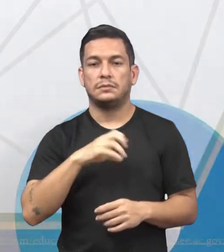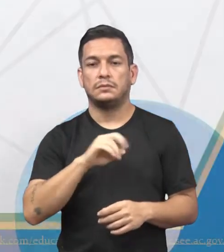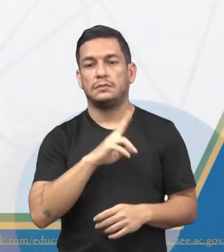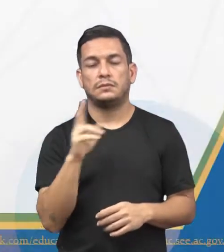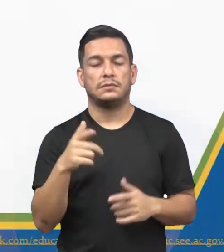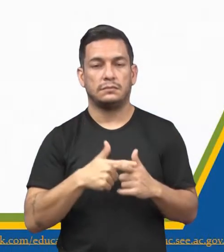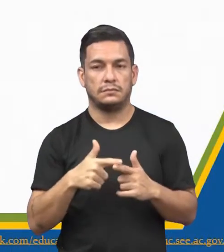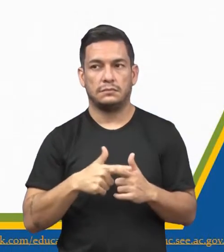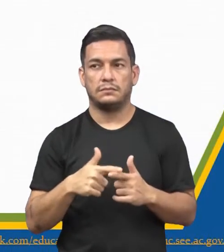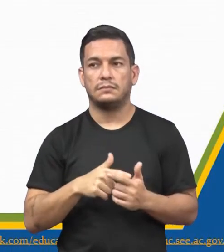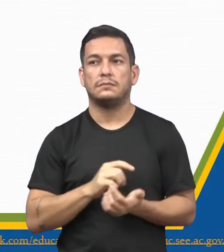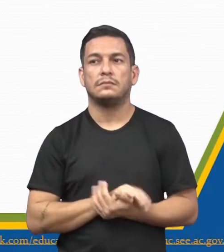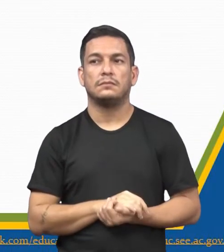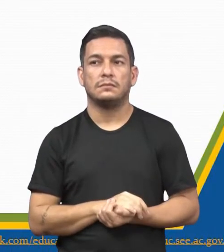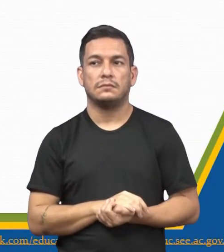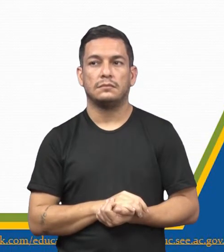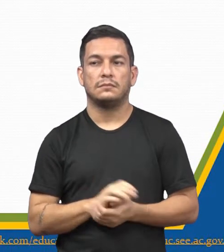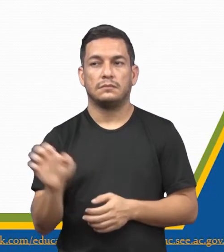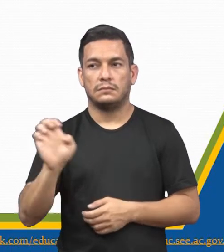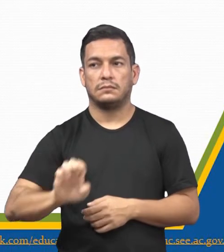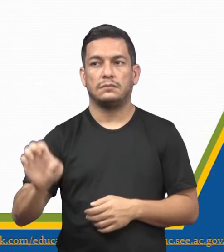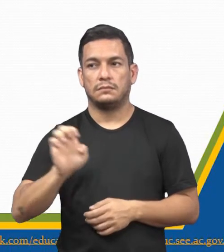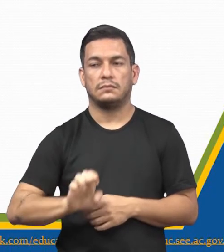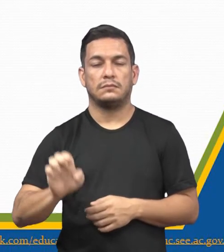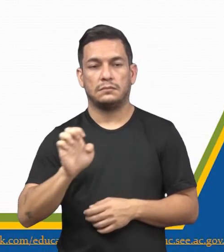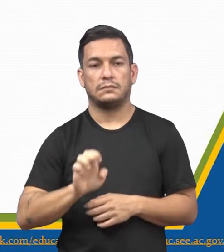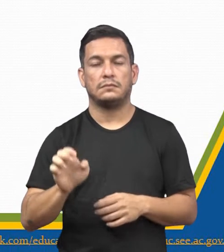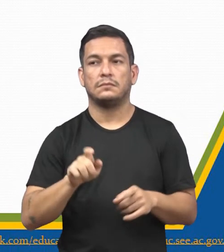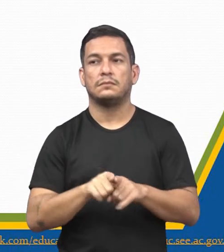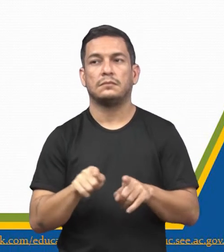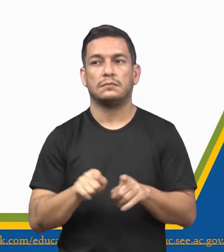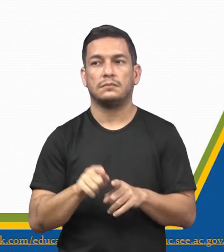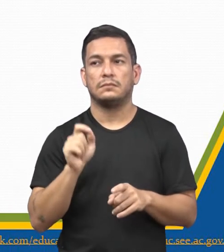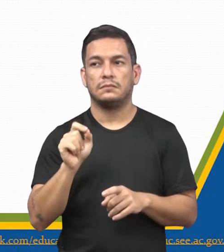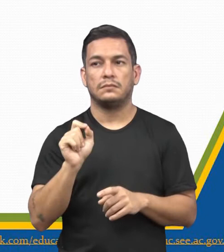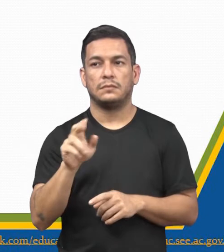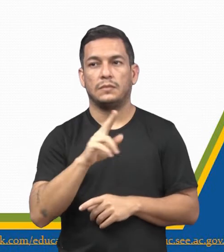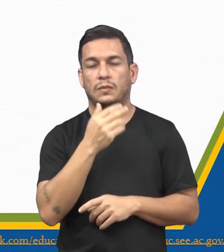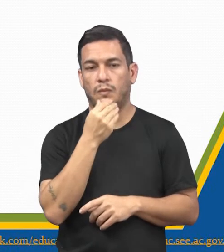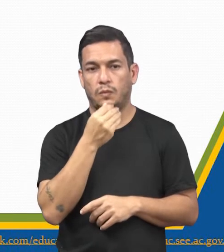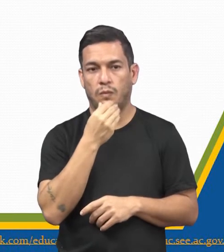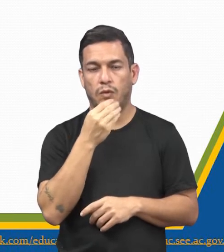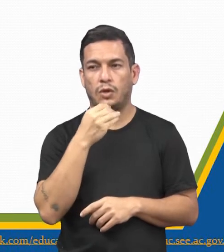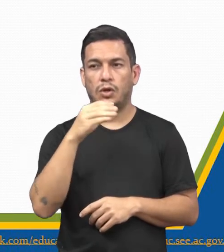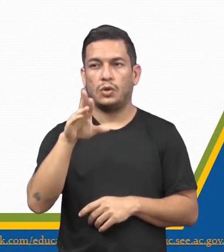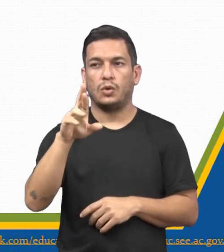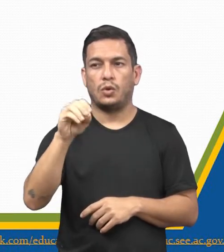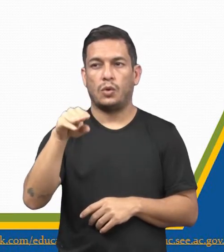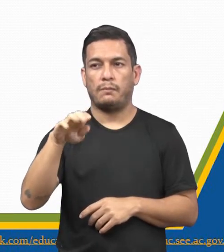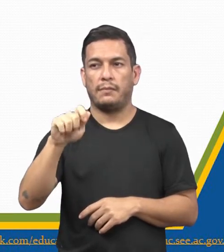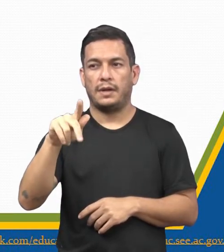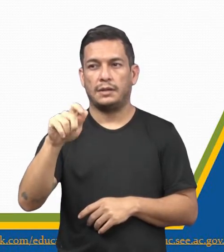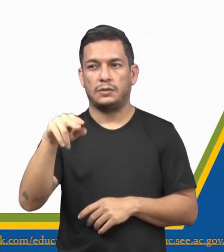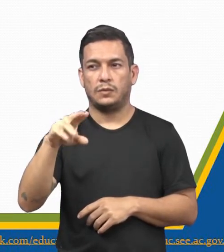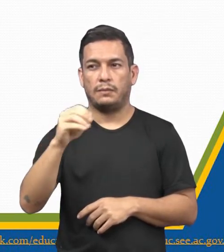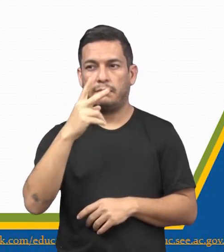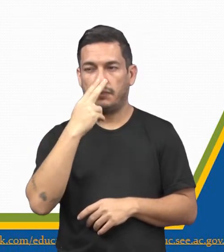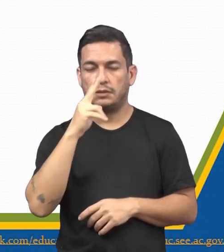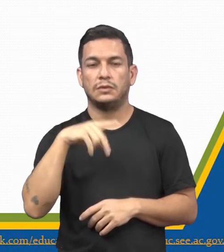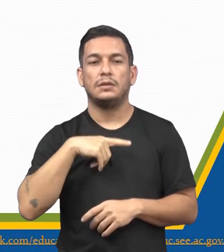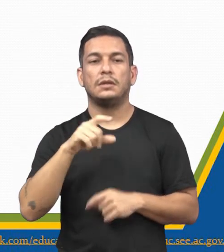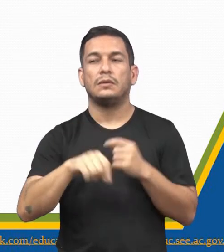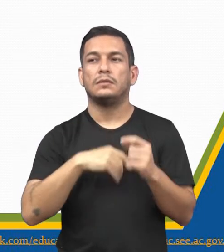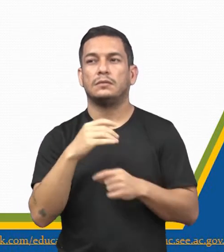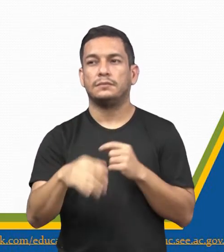de adversidades. O europeu primitivo, também chamado de homem de Cro-Magnon, passou a